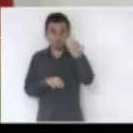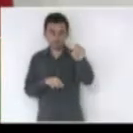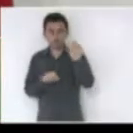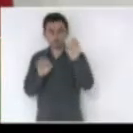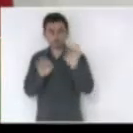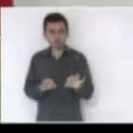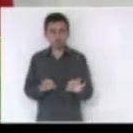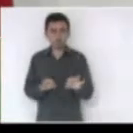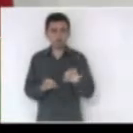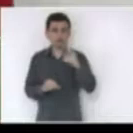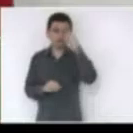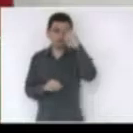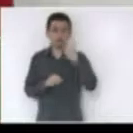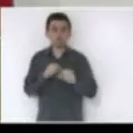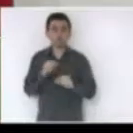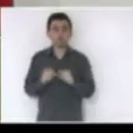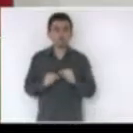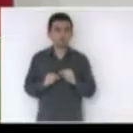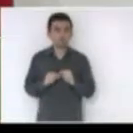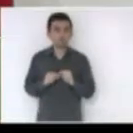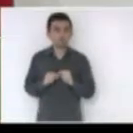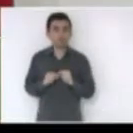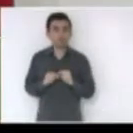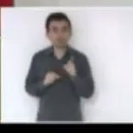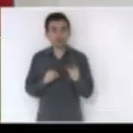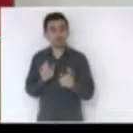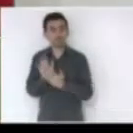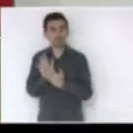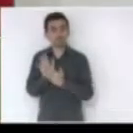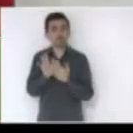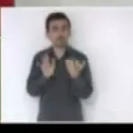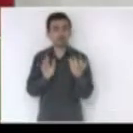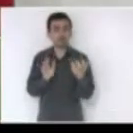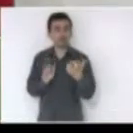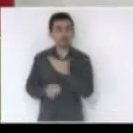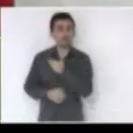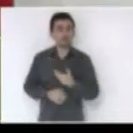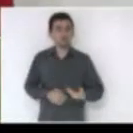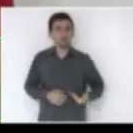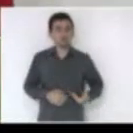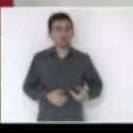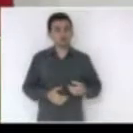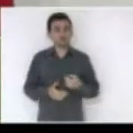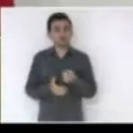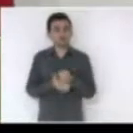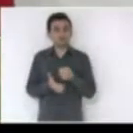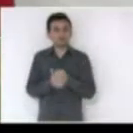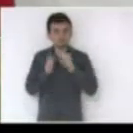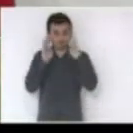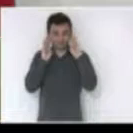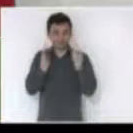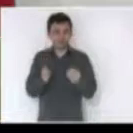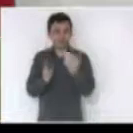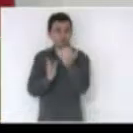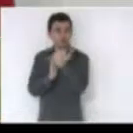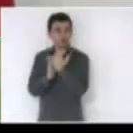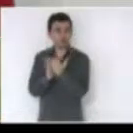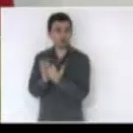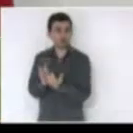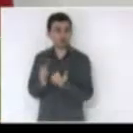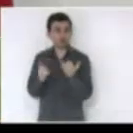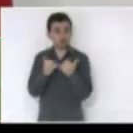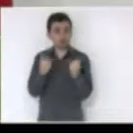razão por quê? porque ele propõe que o governo crie um programa específico de